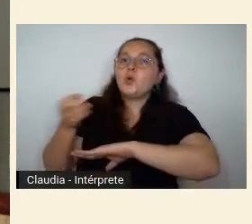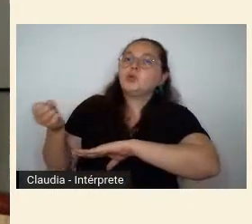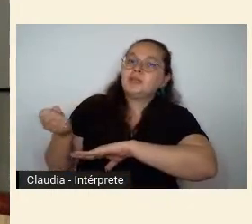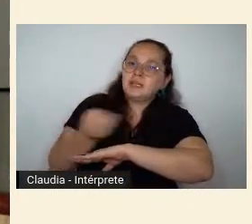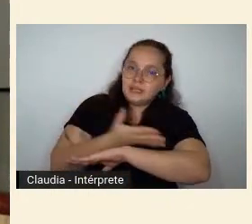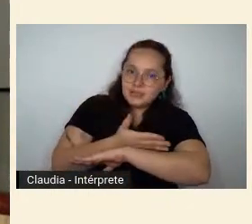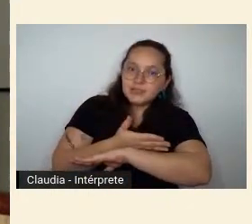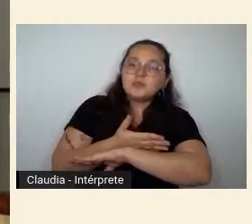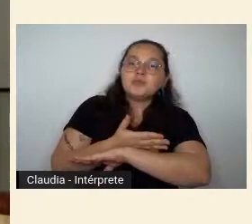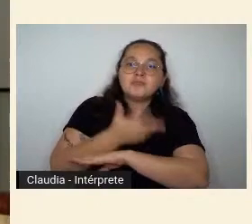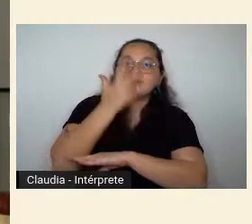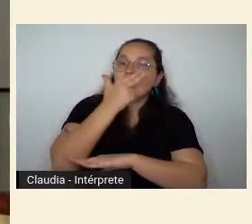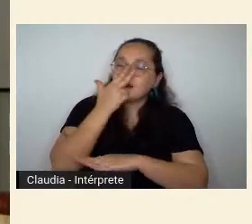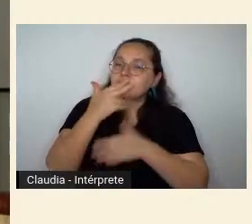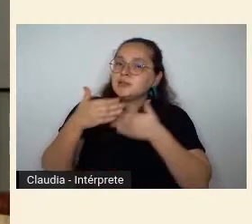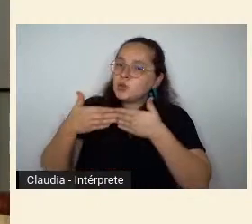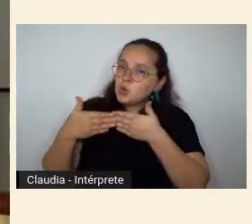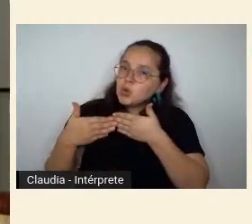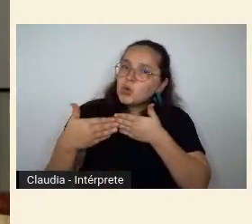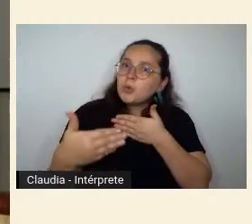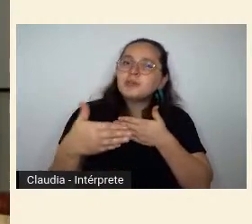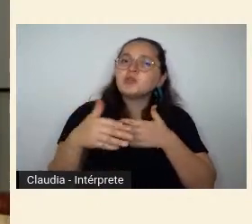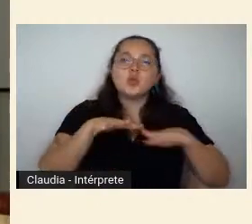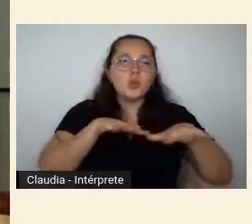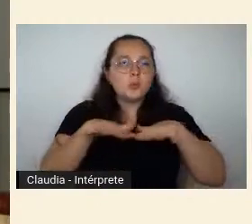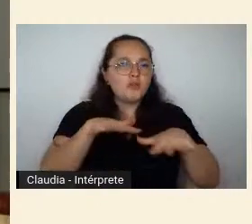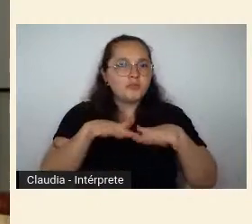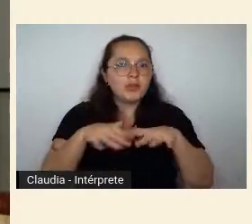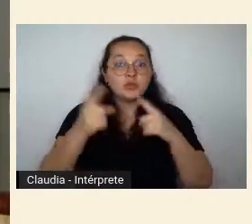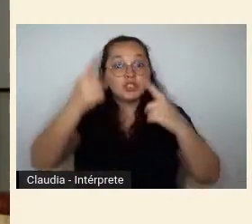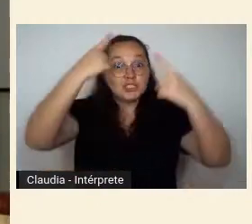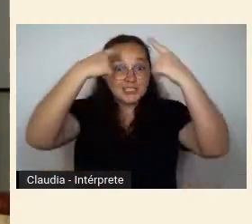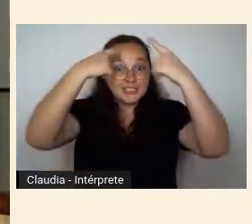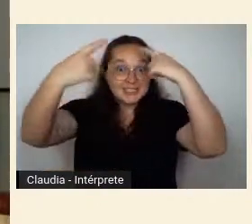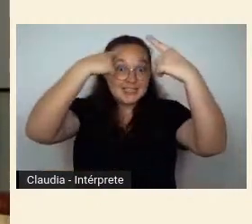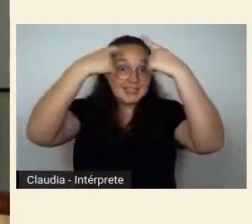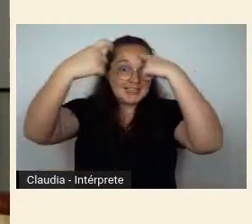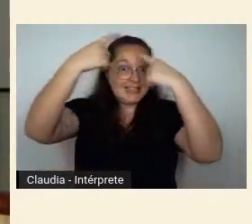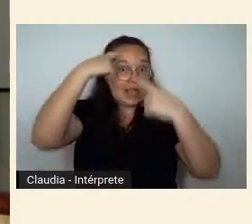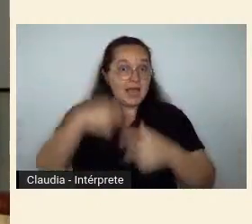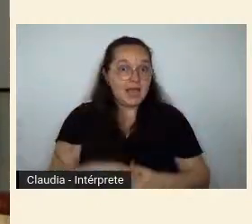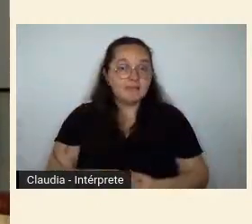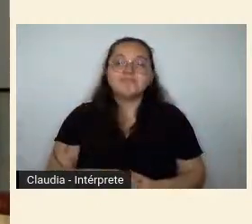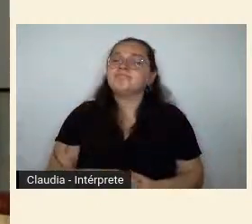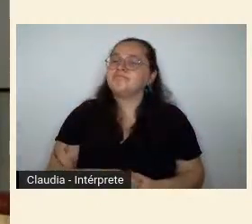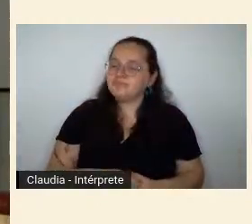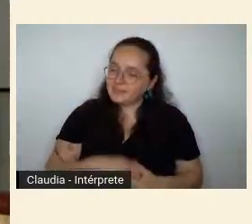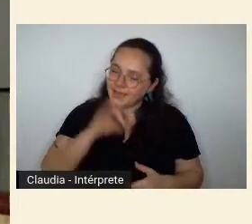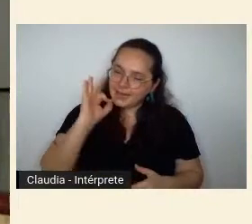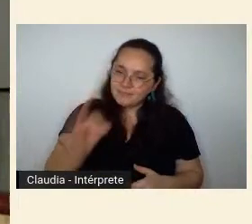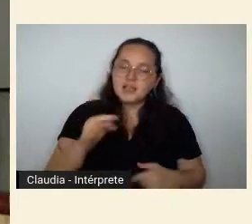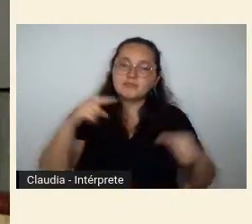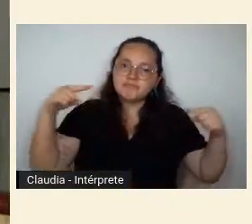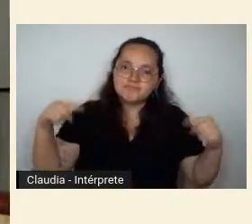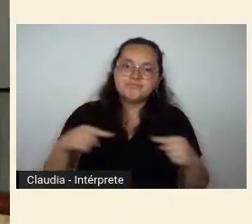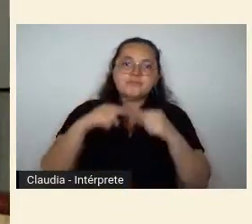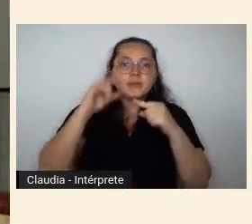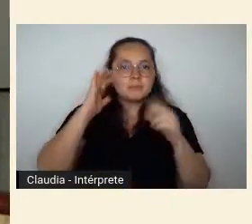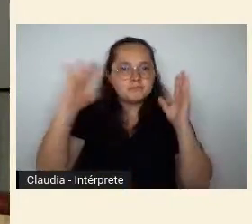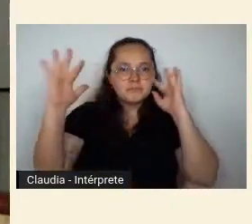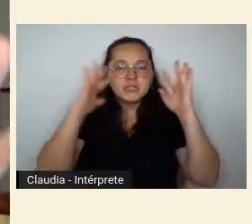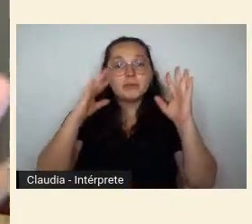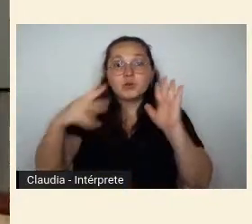movimento de ideias e não apenas das letras corresponde à tendência mais autêntica da arte do pensamento brasileiro